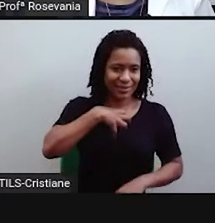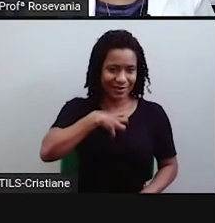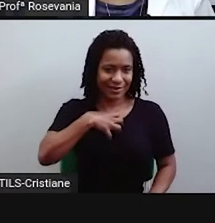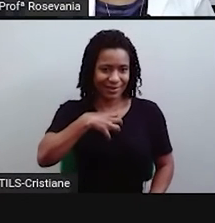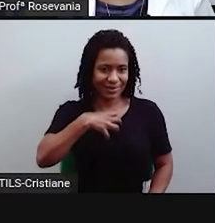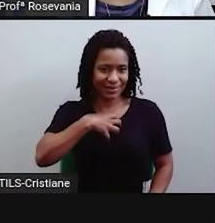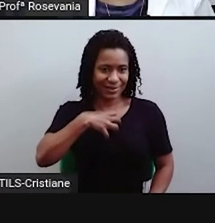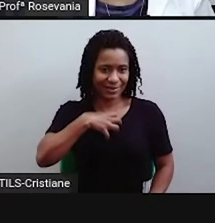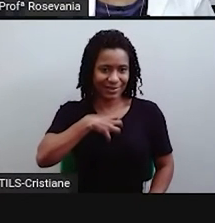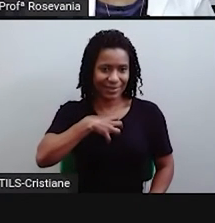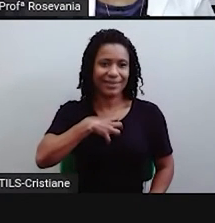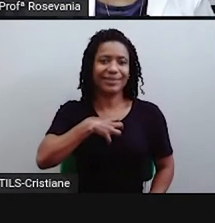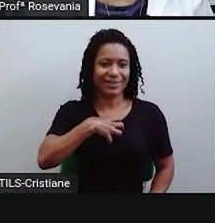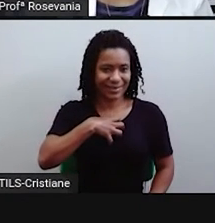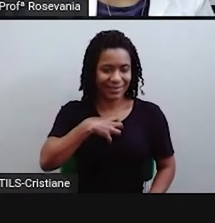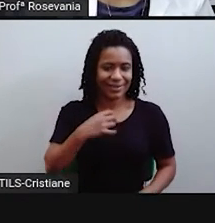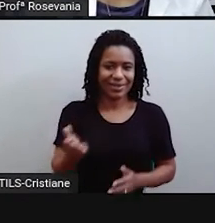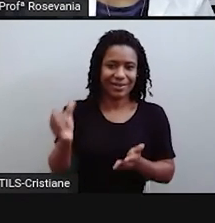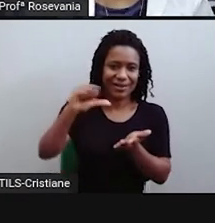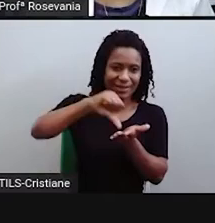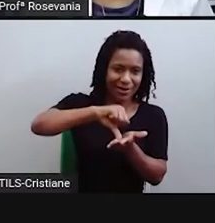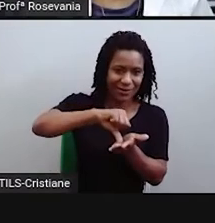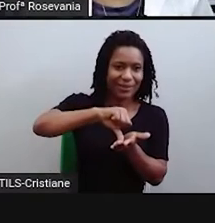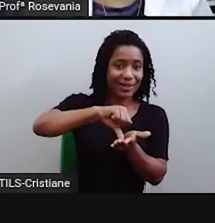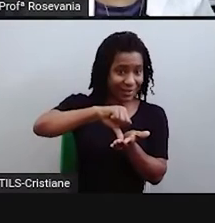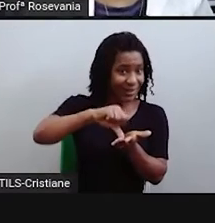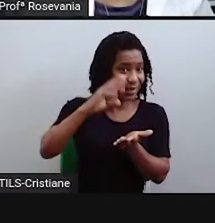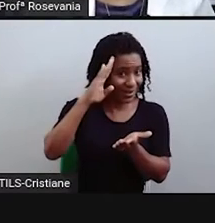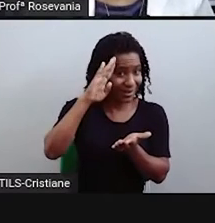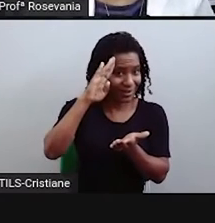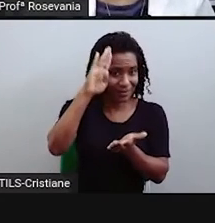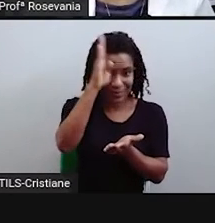agora já está sendo no Distrito Federal, né.